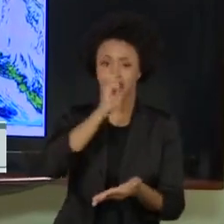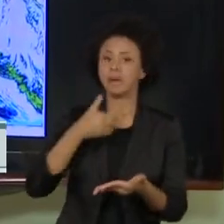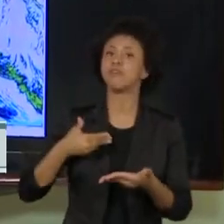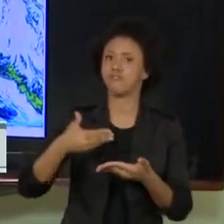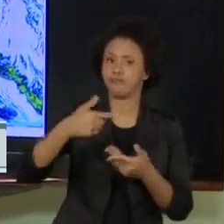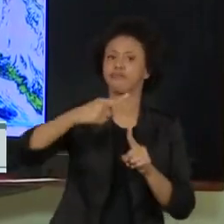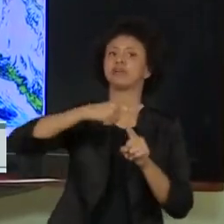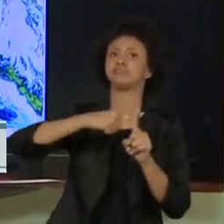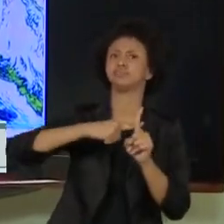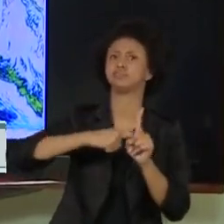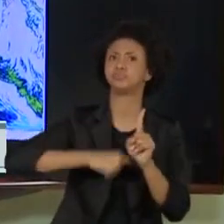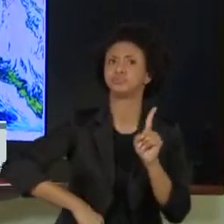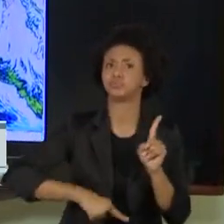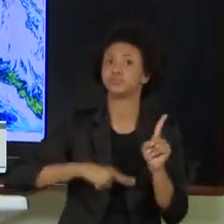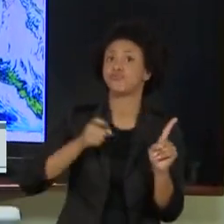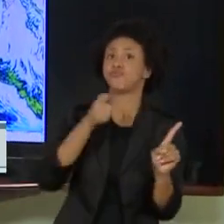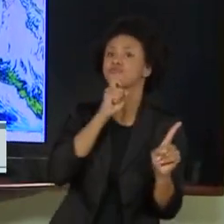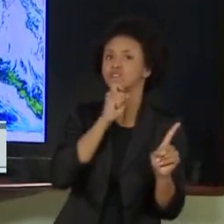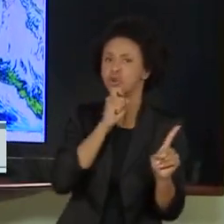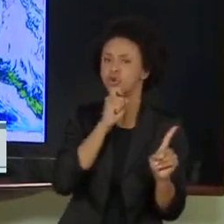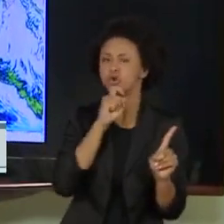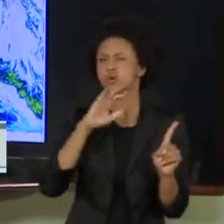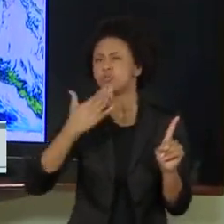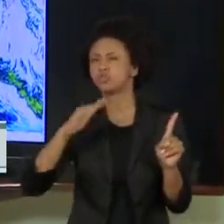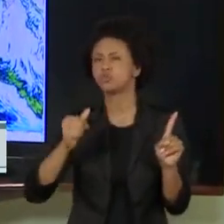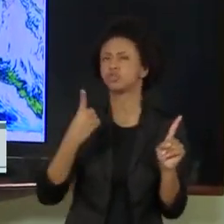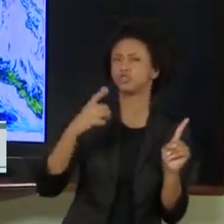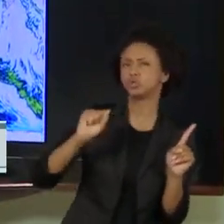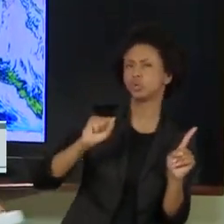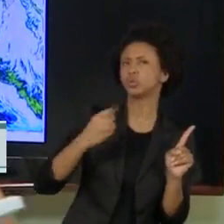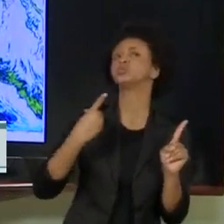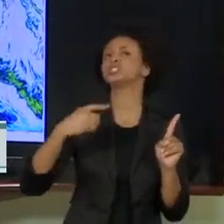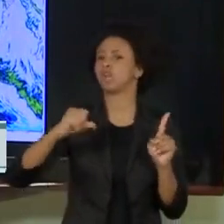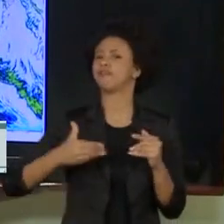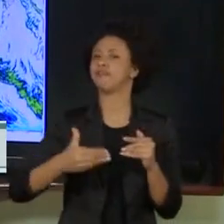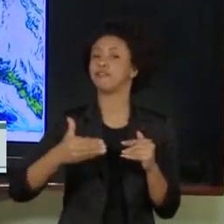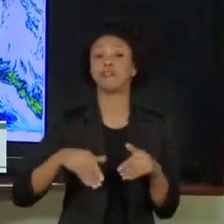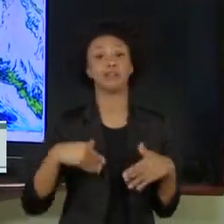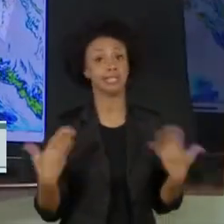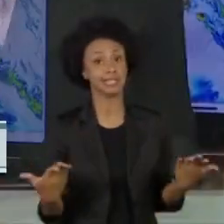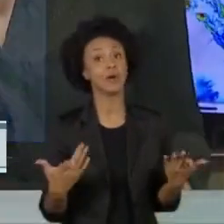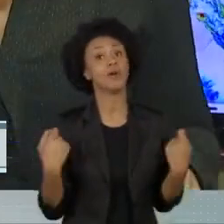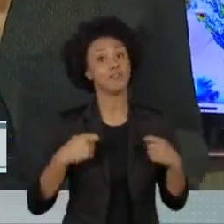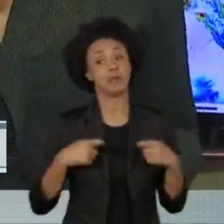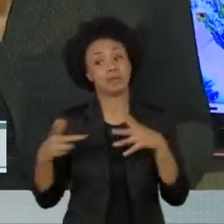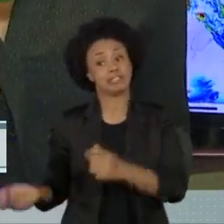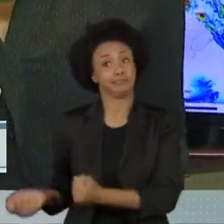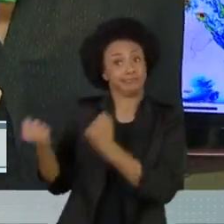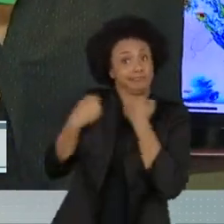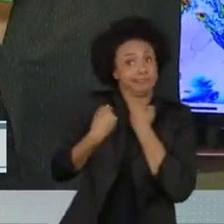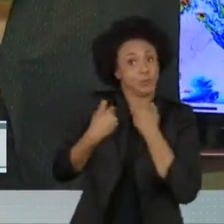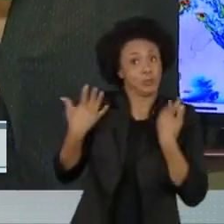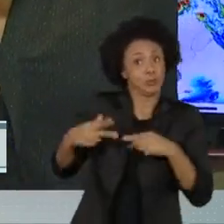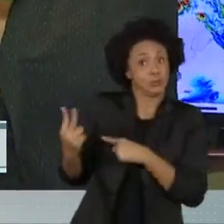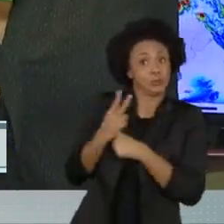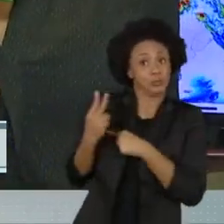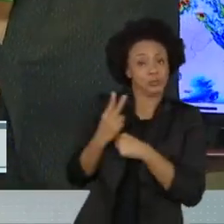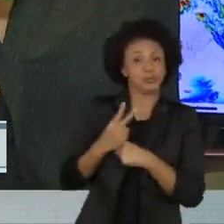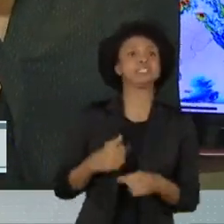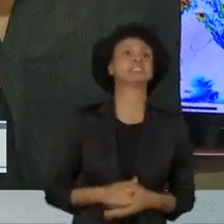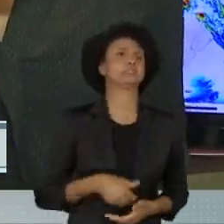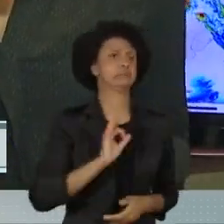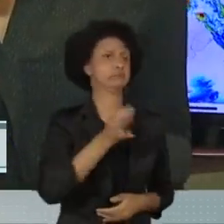A média não deve passar dos 18, 19 graus, Joyce. Então, é tirar o cobertor aí do armário, viu? É isso mesmo, vai mudar